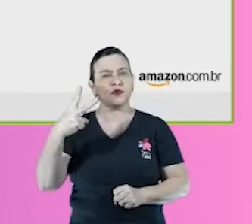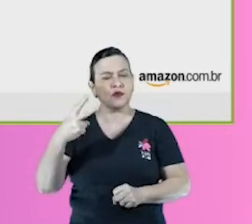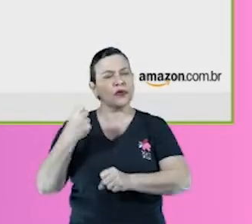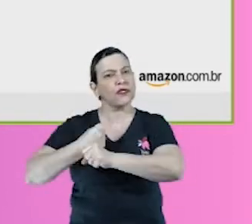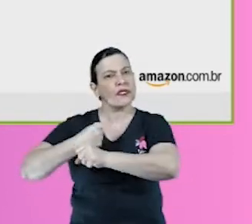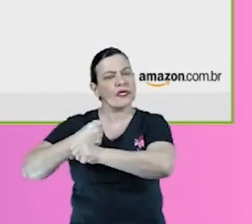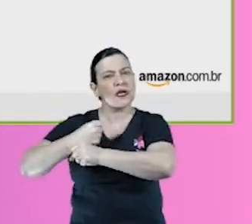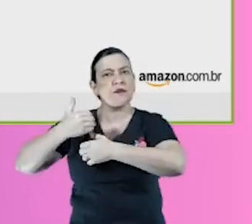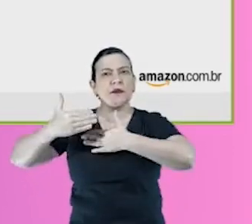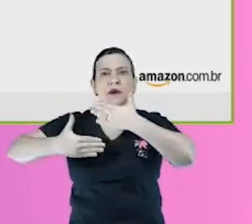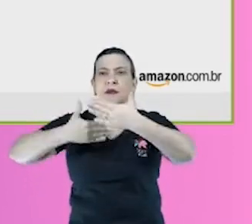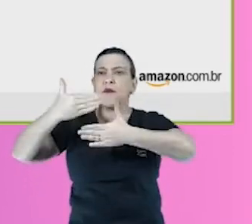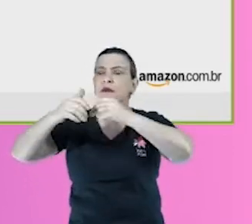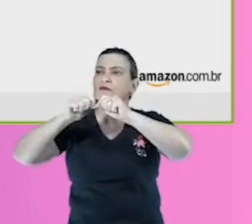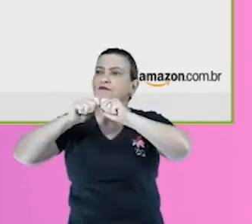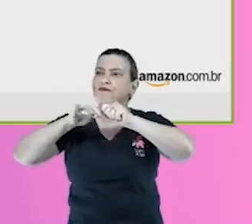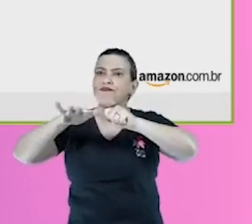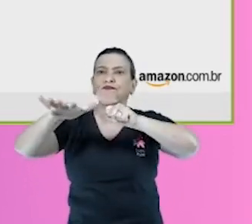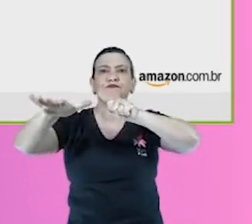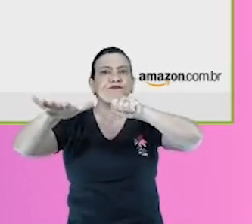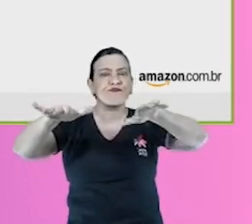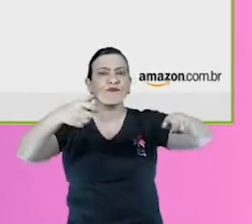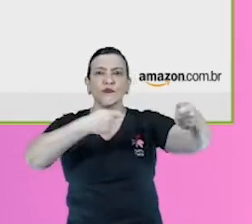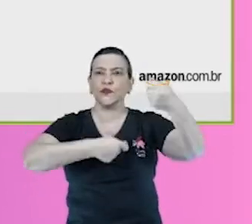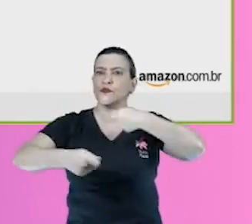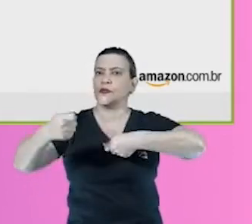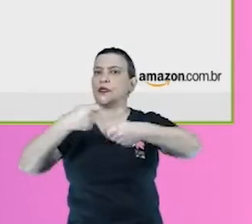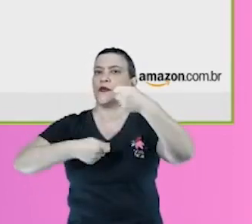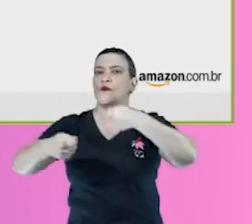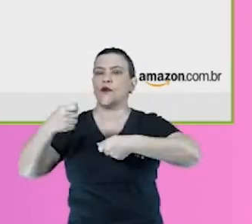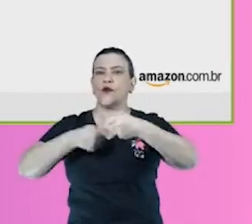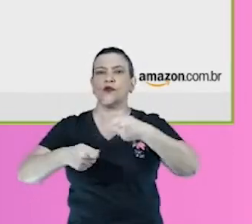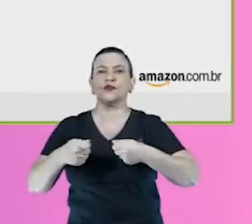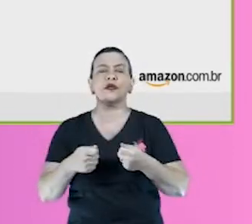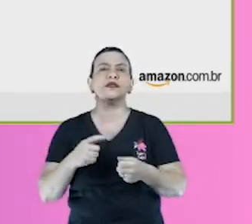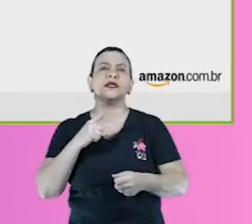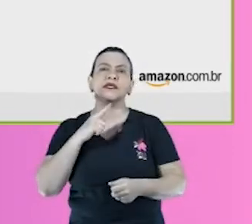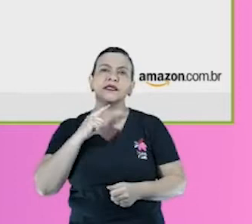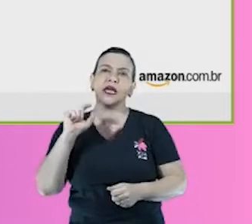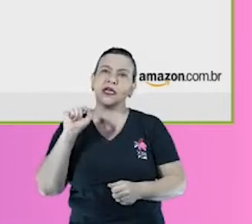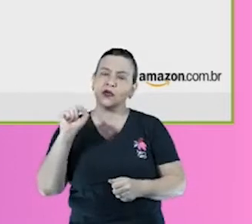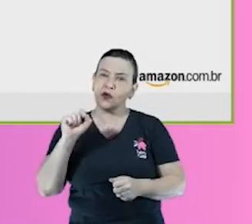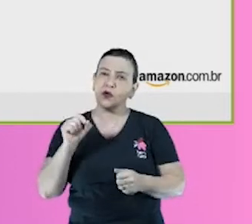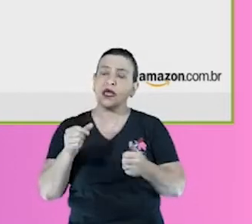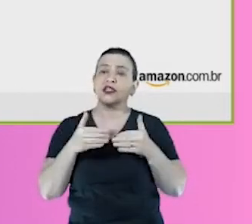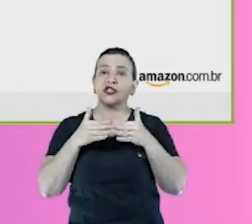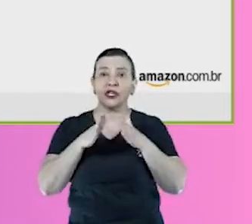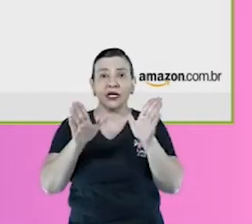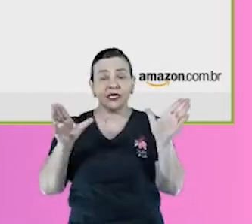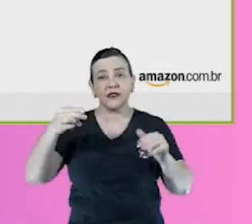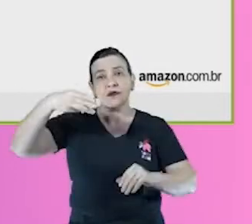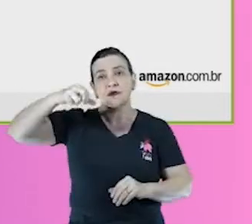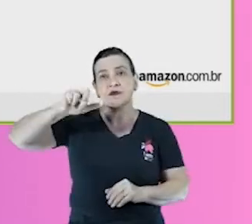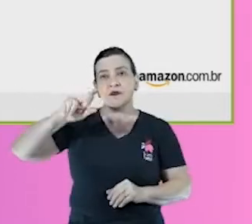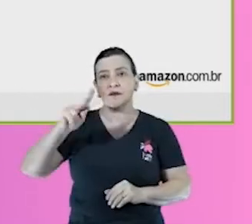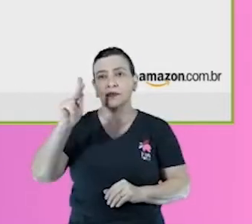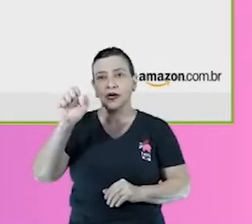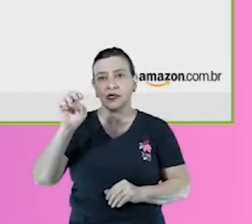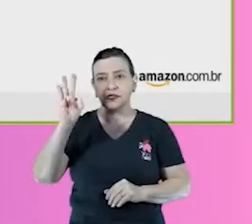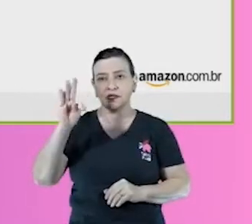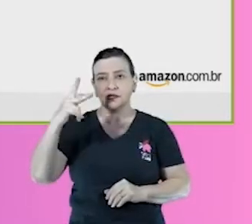foi expandindo as frentes de negócios e ampliando as atuais. Então a gente lançou o nosso Marketplace há quatro anos atrás, em 2017,